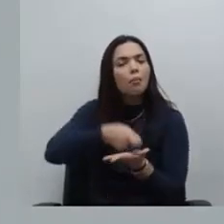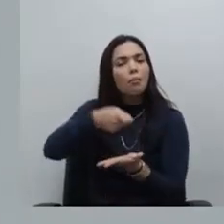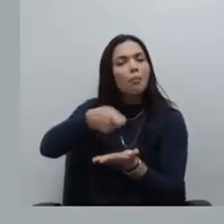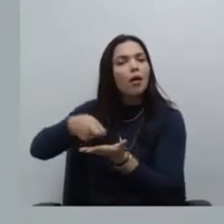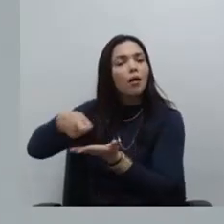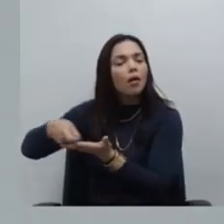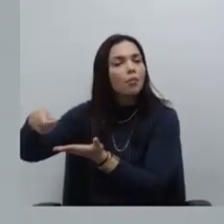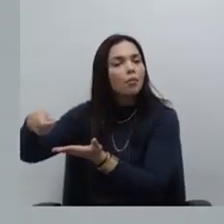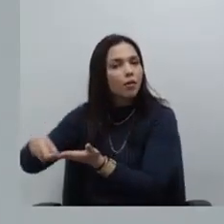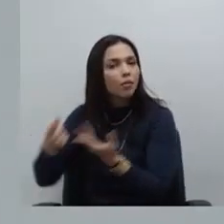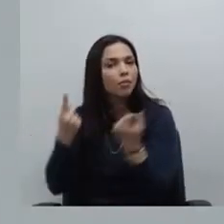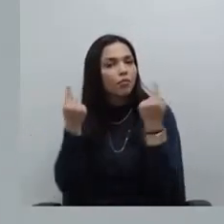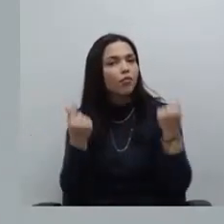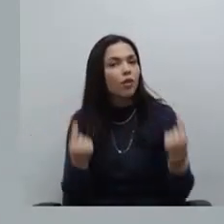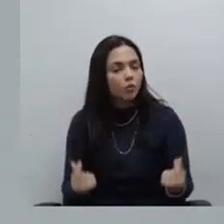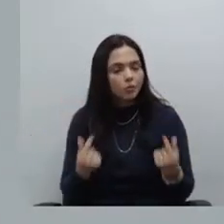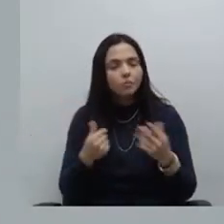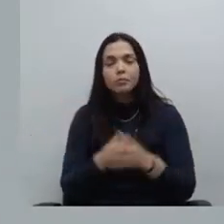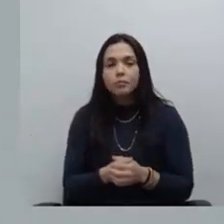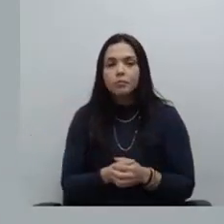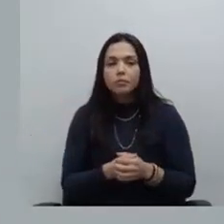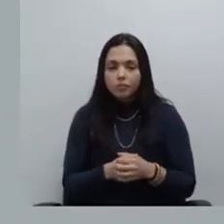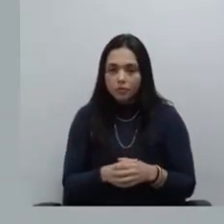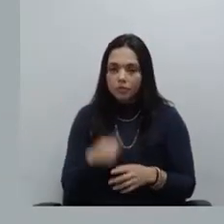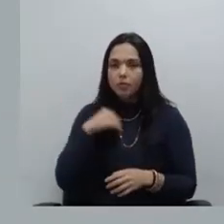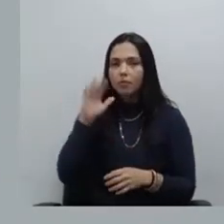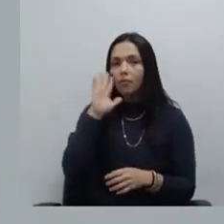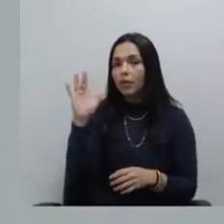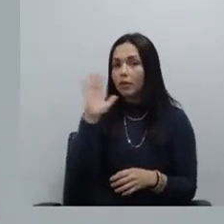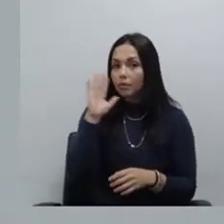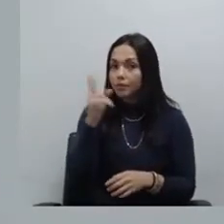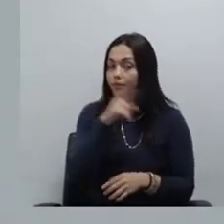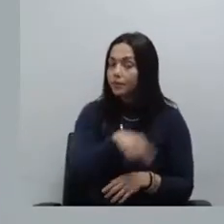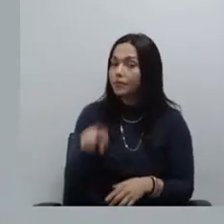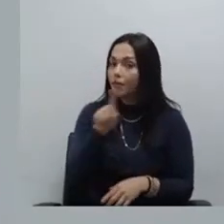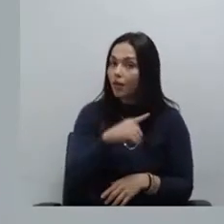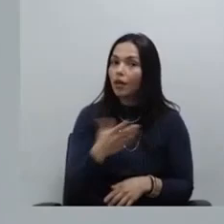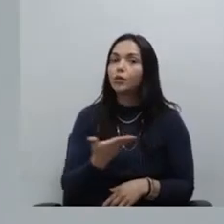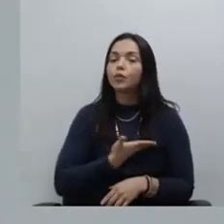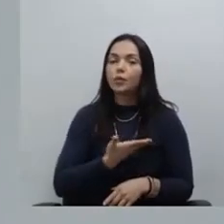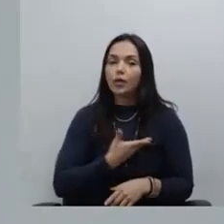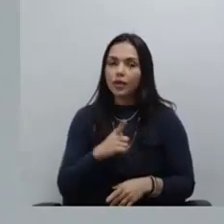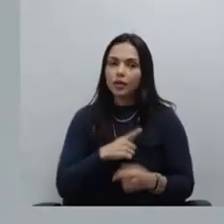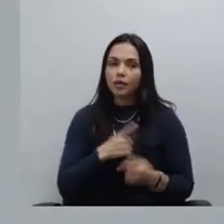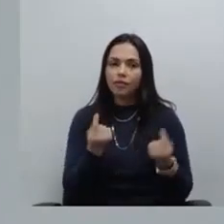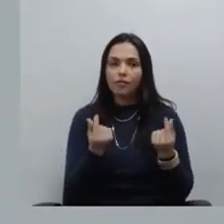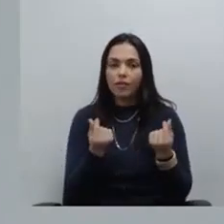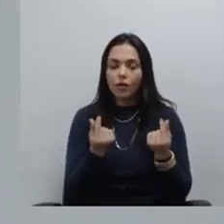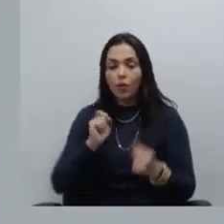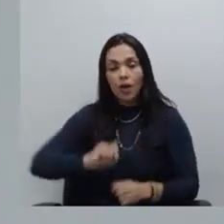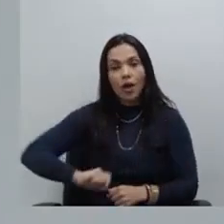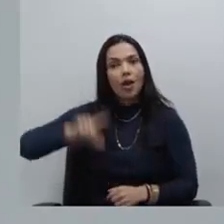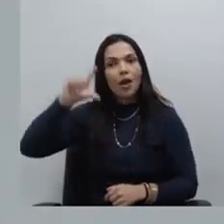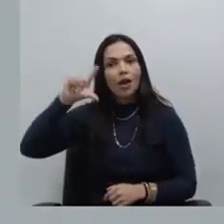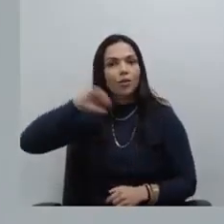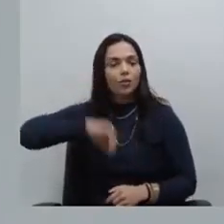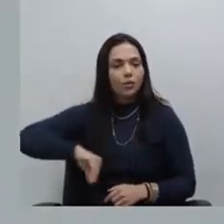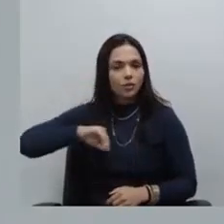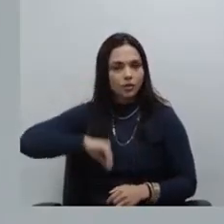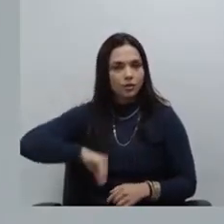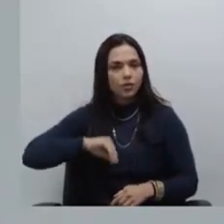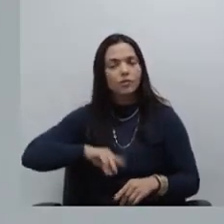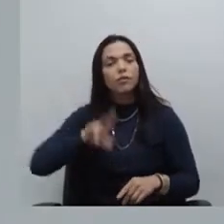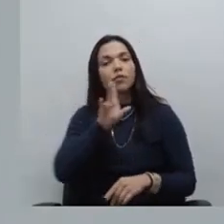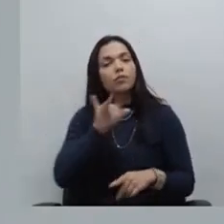desses valores eu imagino que muitos colegas tenham valores altos a receberem vai ser provavelmente